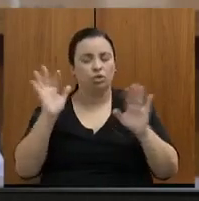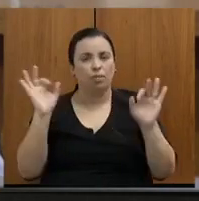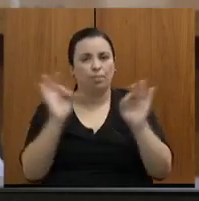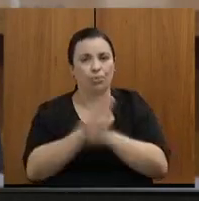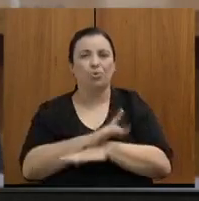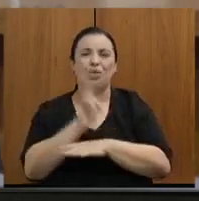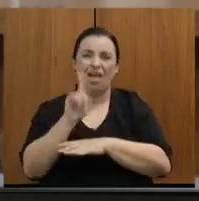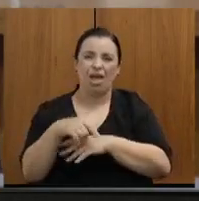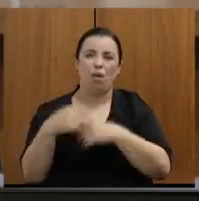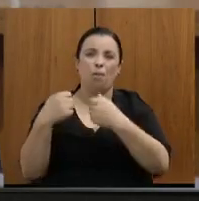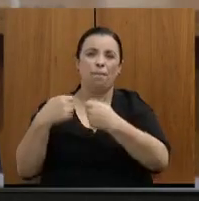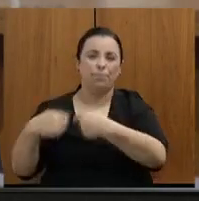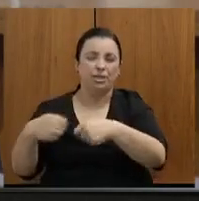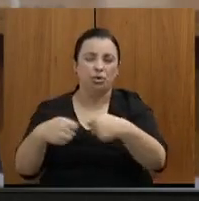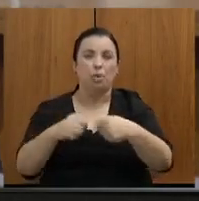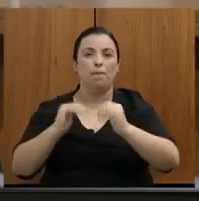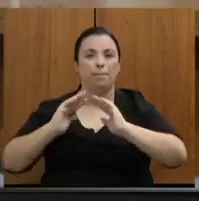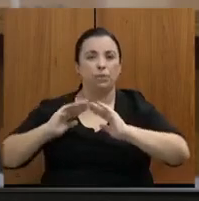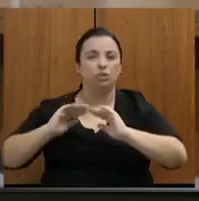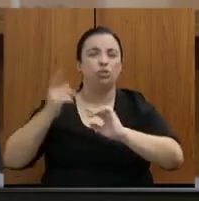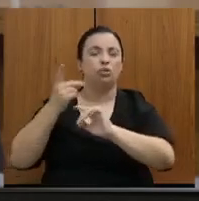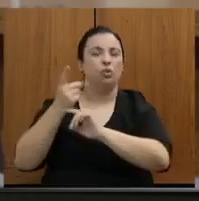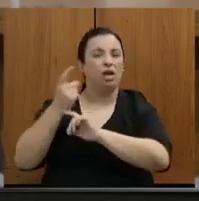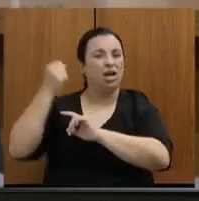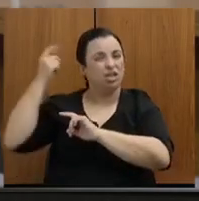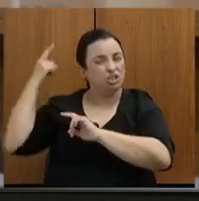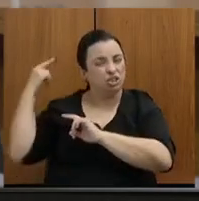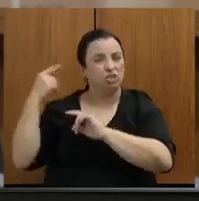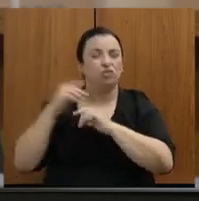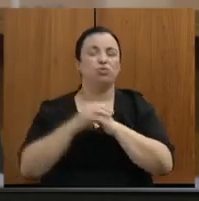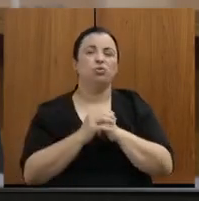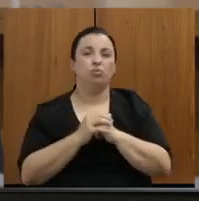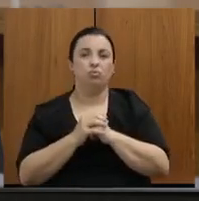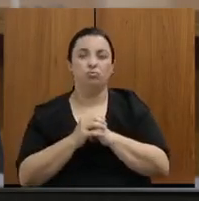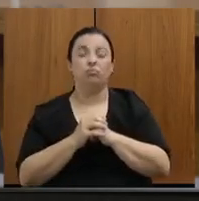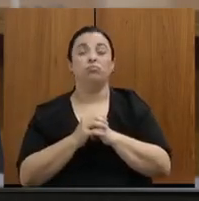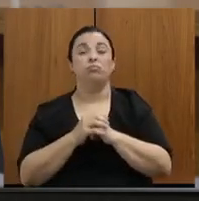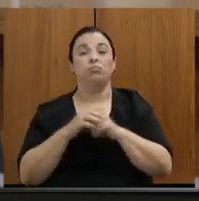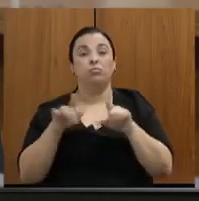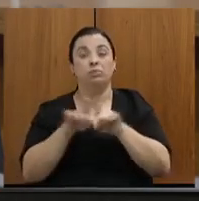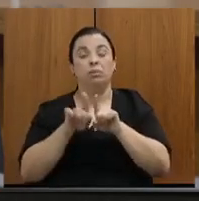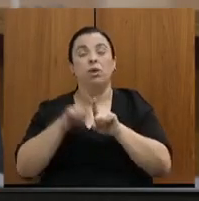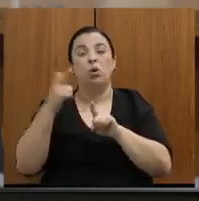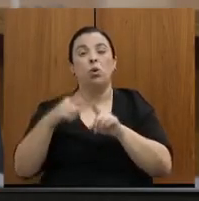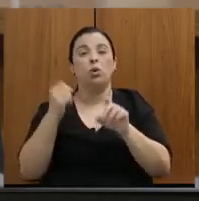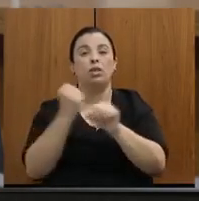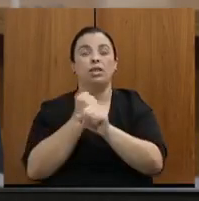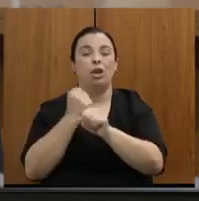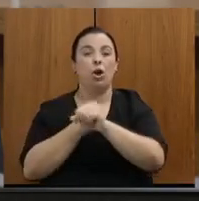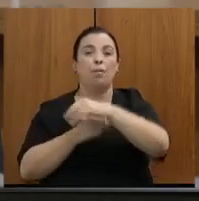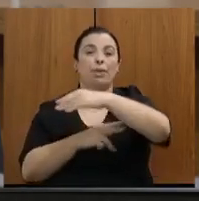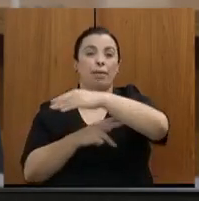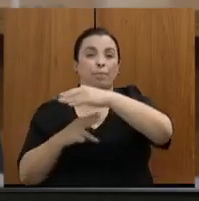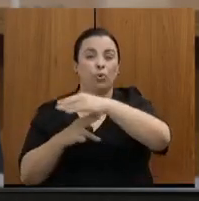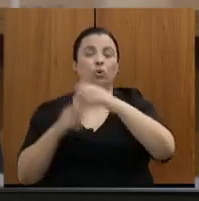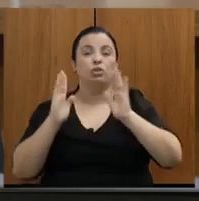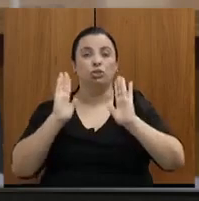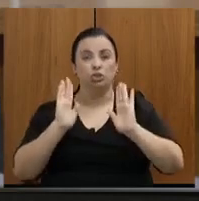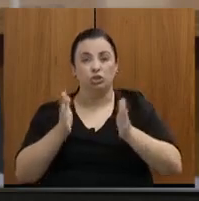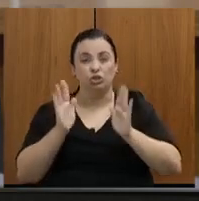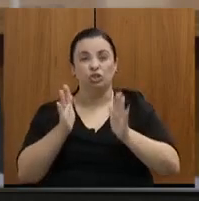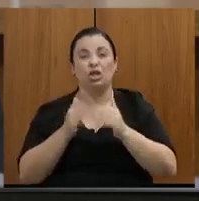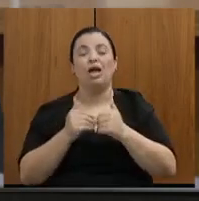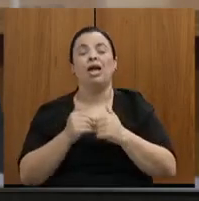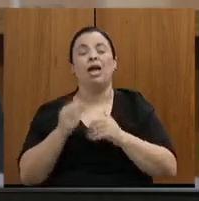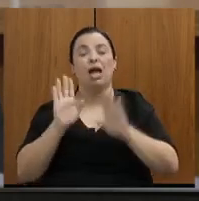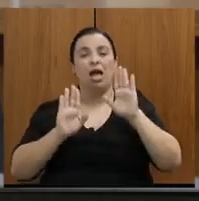Pimenta Aguapé, a questão da ponte também, o deputado Antônio Carlos Arantes lutou demais por essa obra, então nós já demos aí, a obra já está